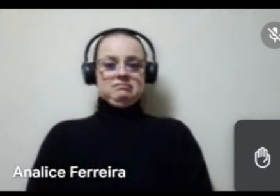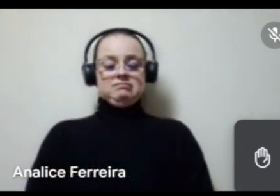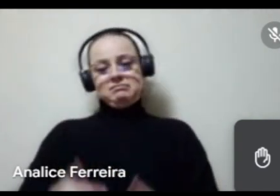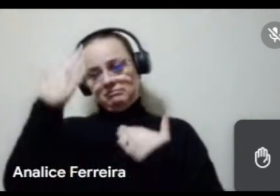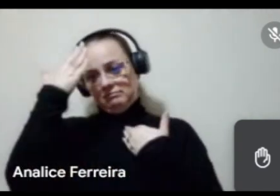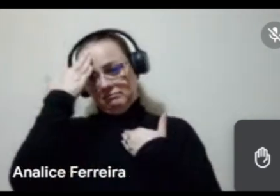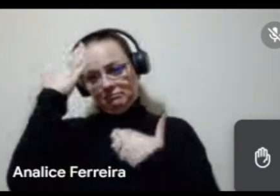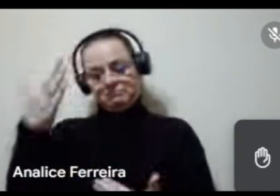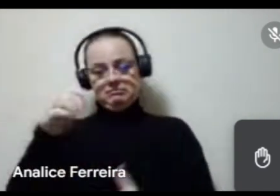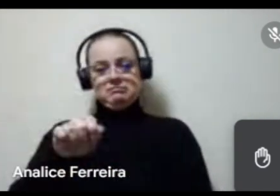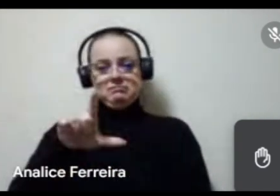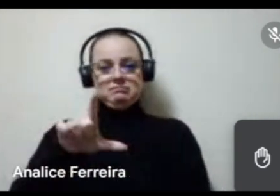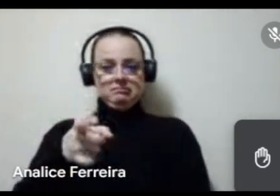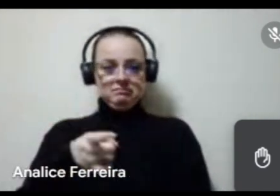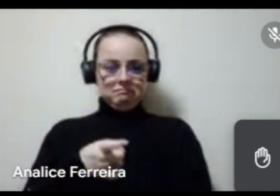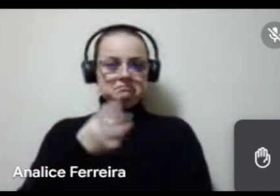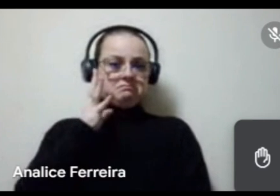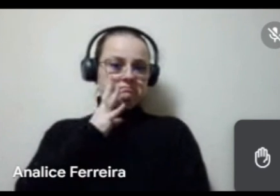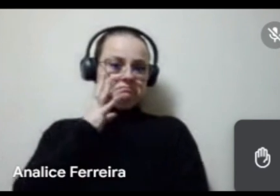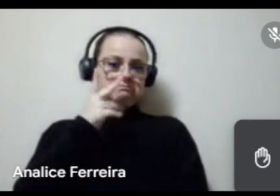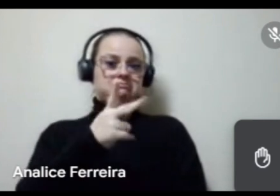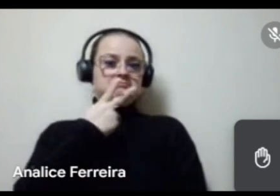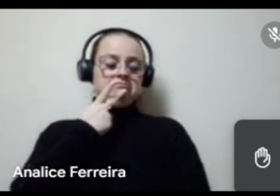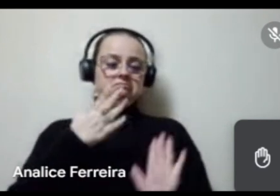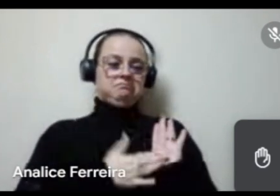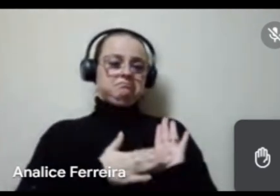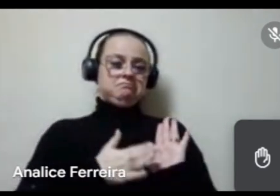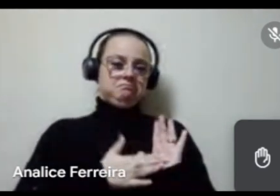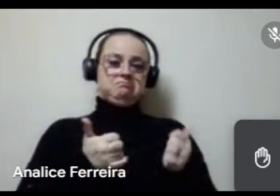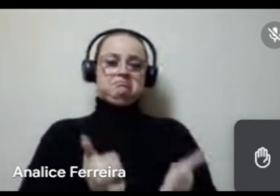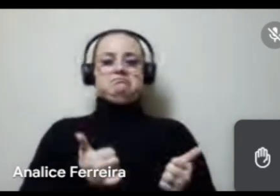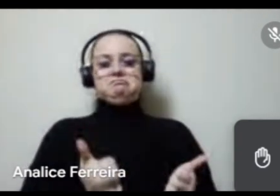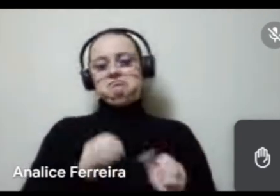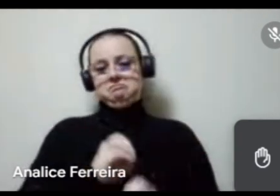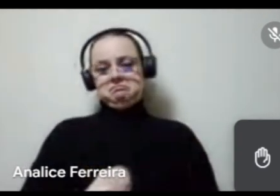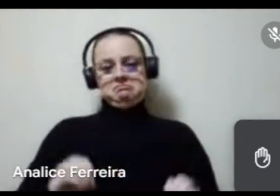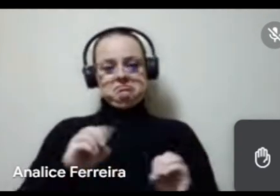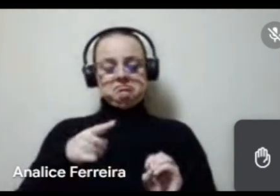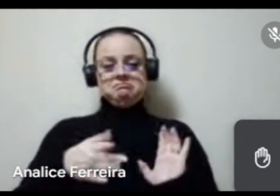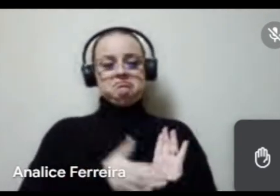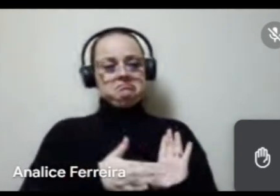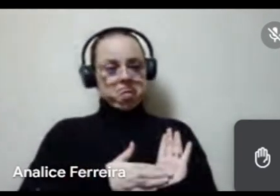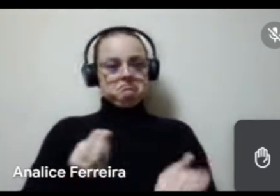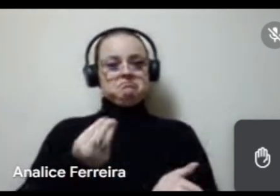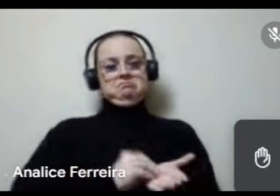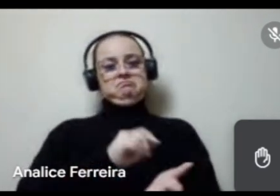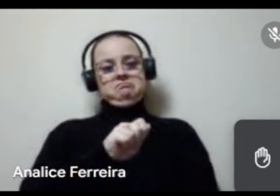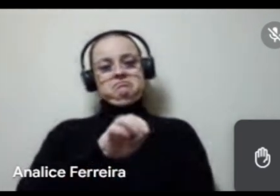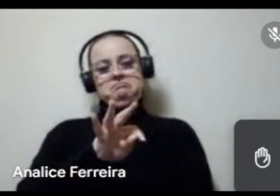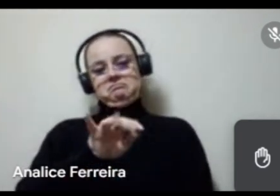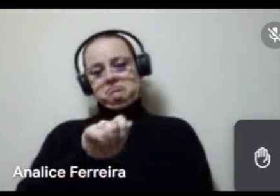Obrigado, Alex. acho que foi bem legal você ter proposto. Sim, as proposições vão estar registradas em atas.